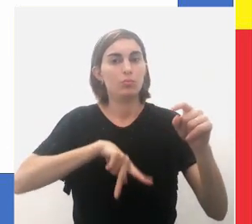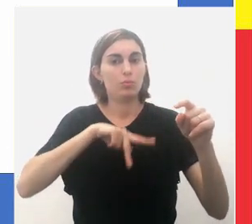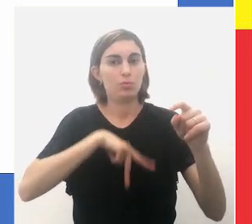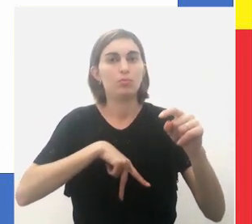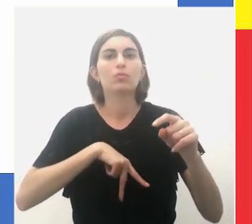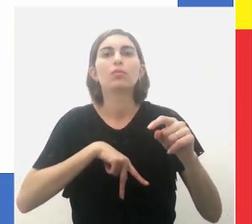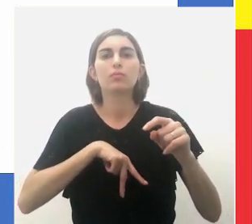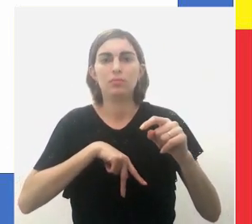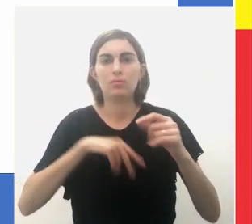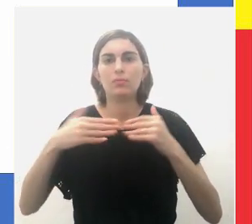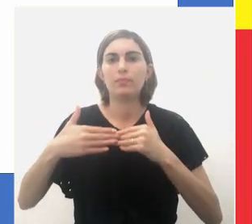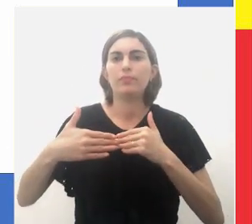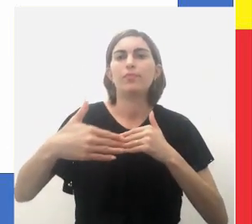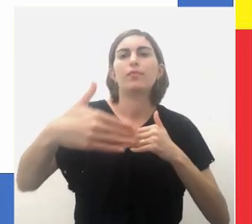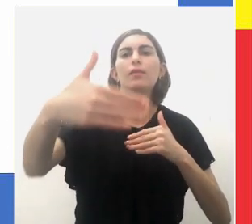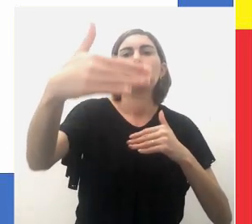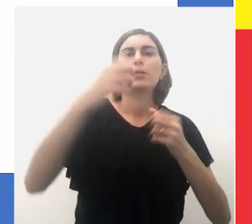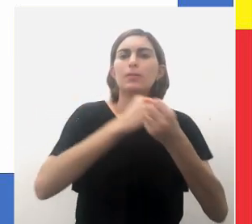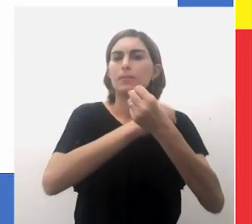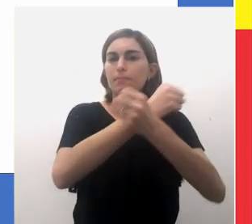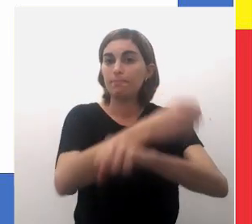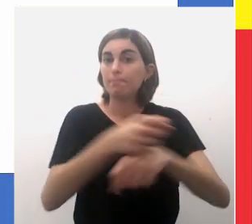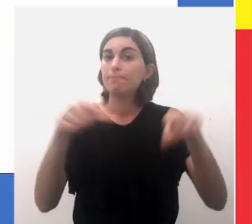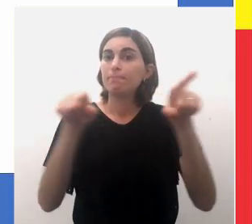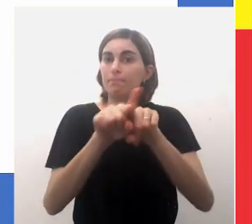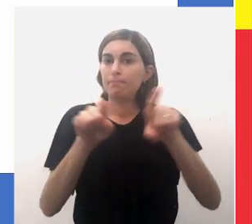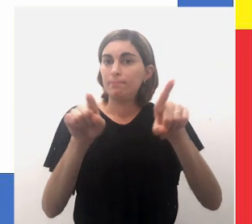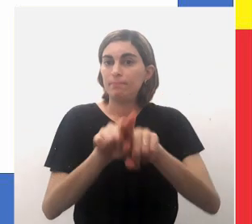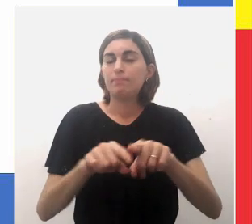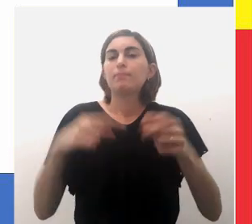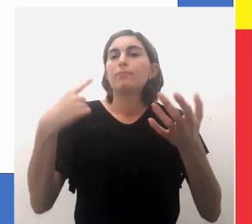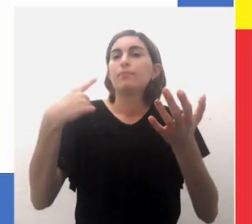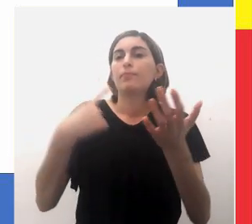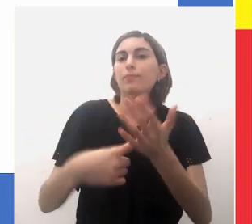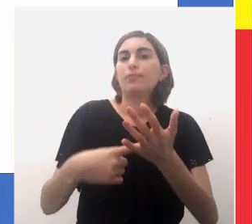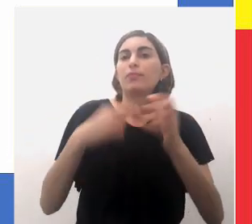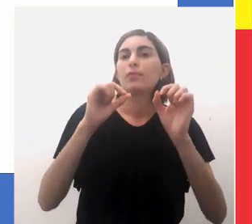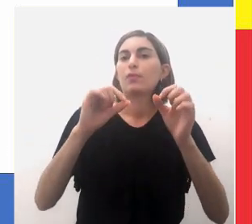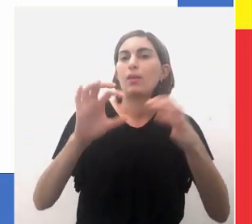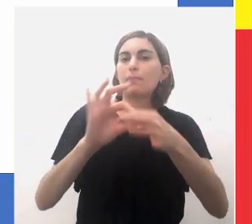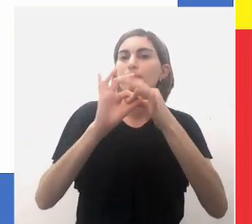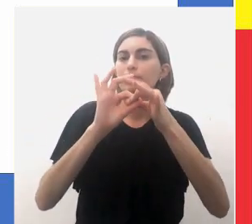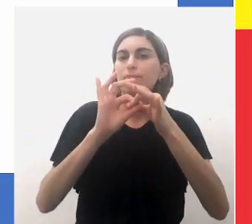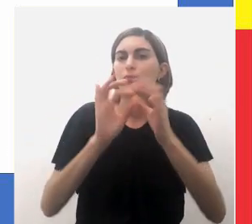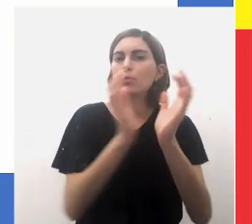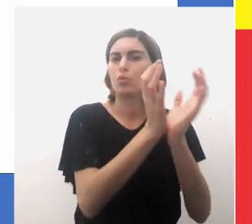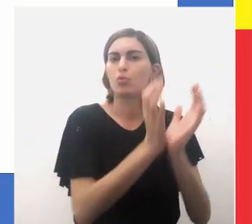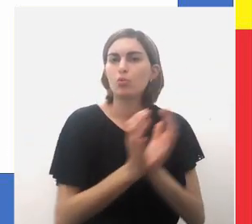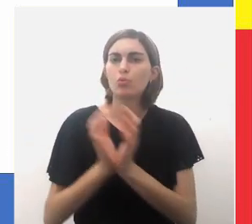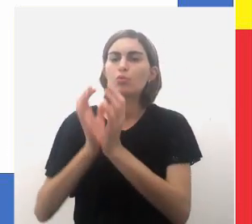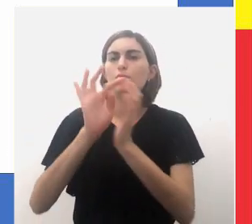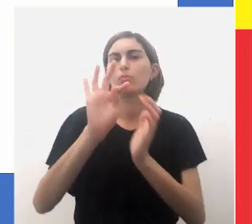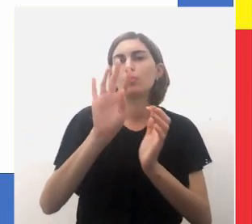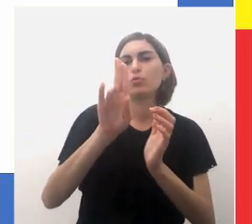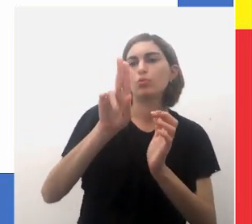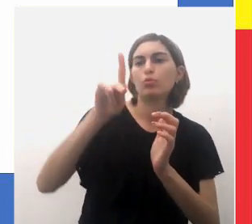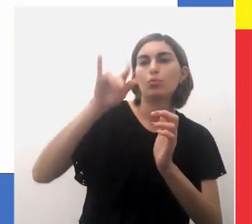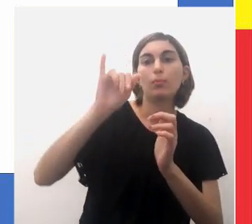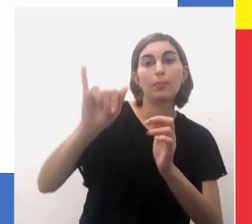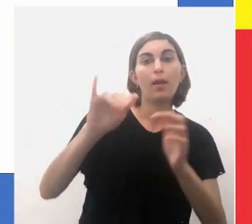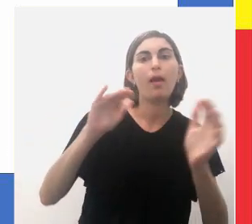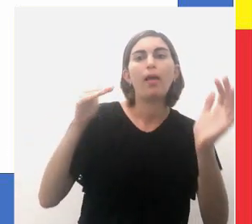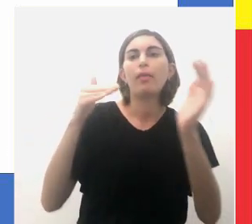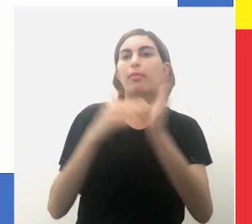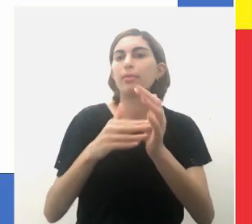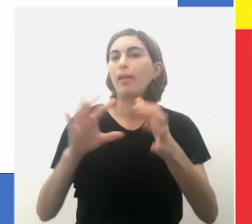portugueses passaram a escravizar também os aliados, pertencendo a diversos grupos tupi,